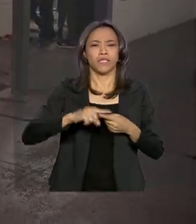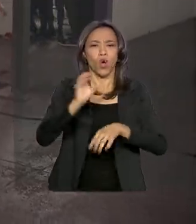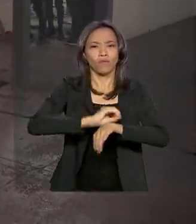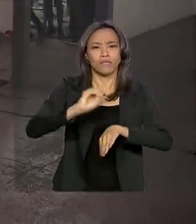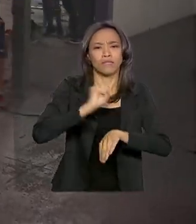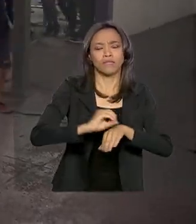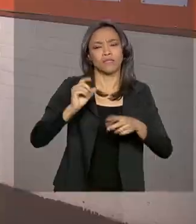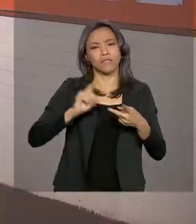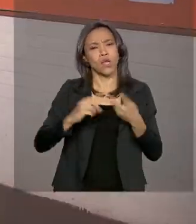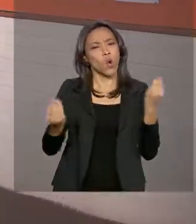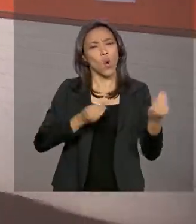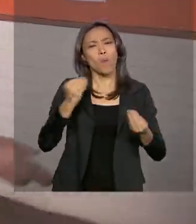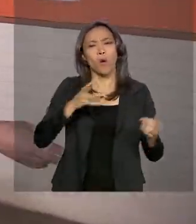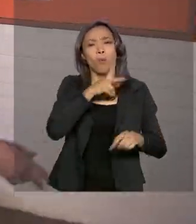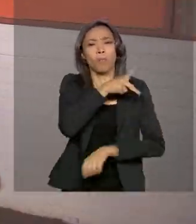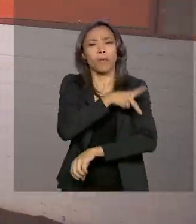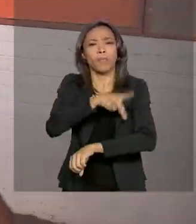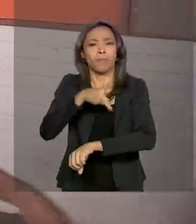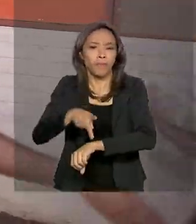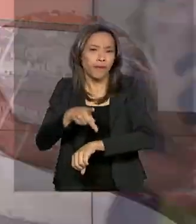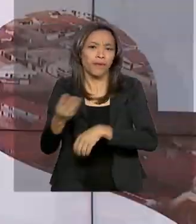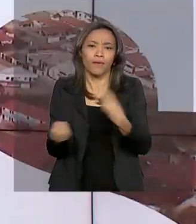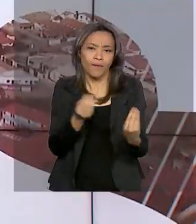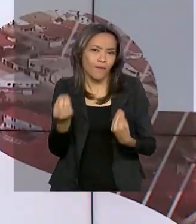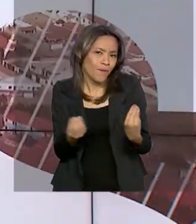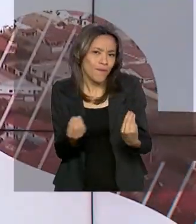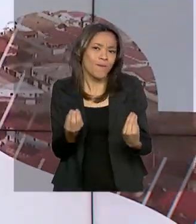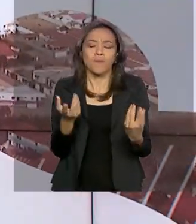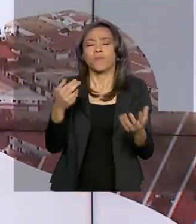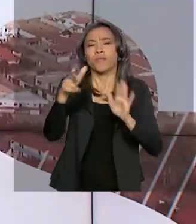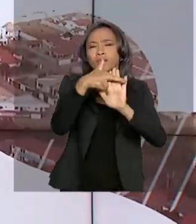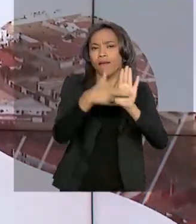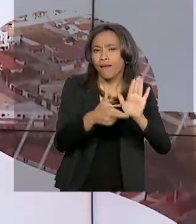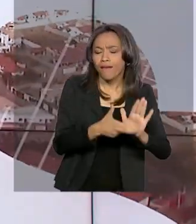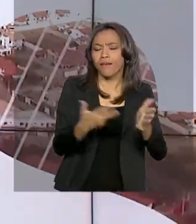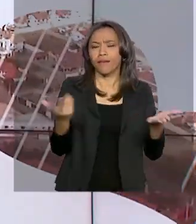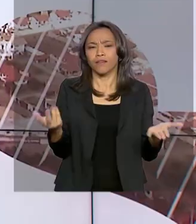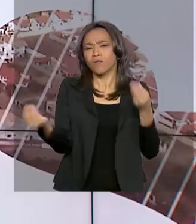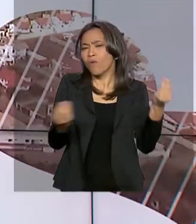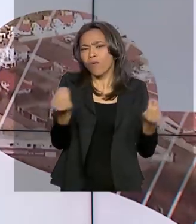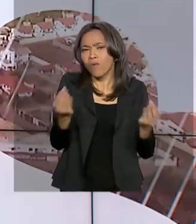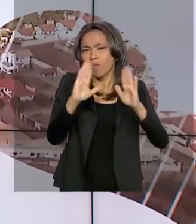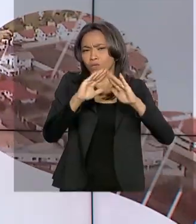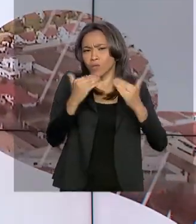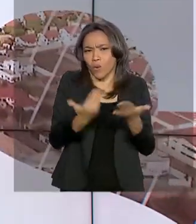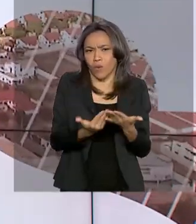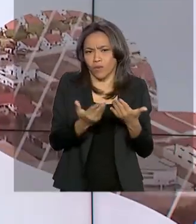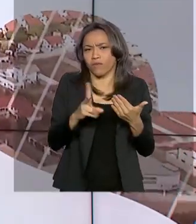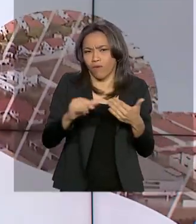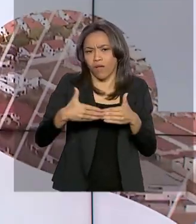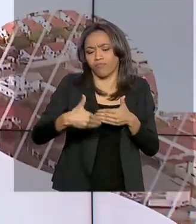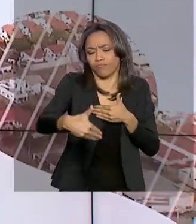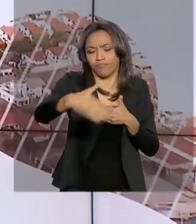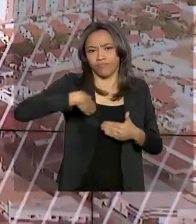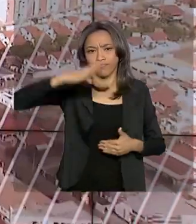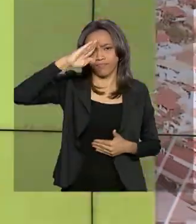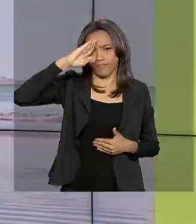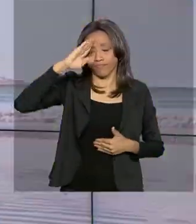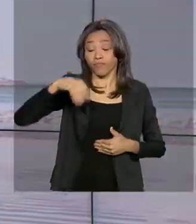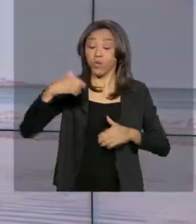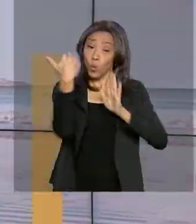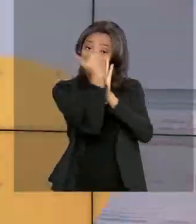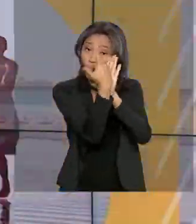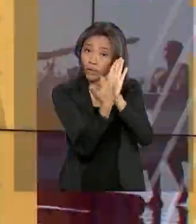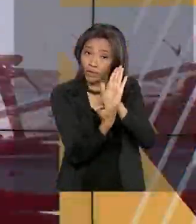projeto político-pedagógico, além da apresentação das regras do funcionamento das escolas. O Programa Nacional das Escolas